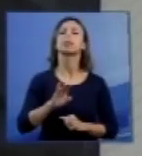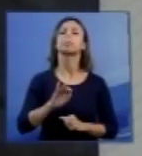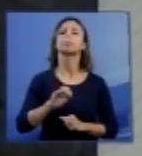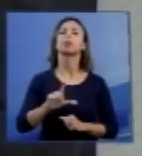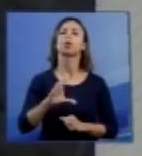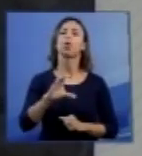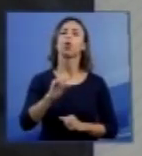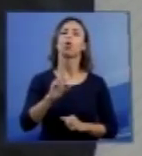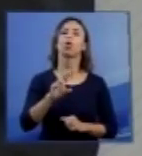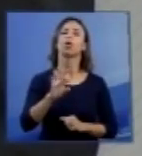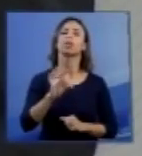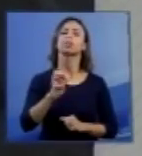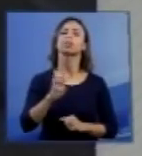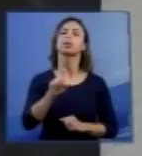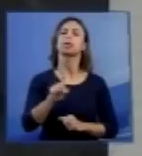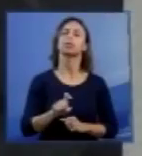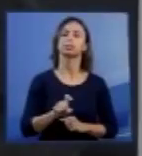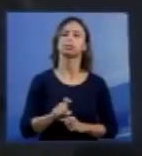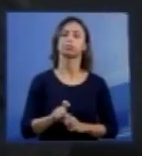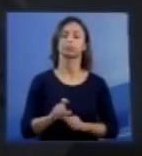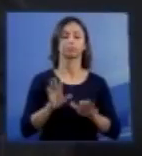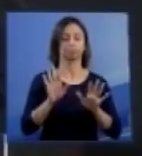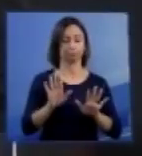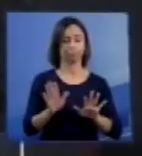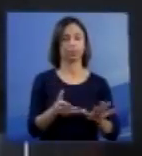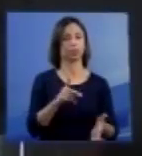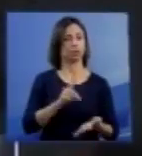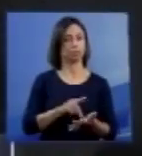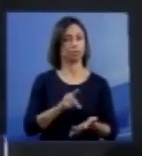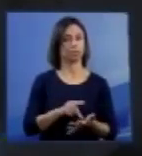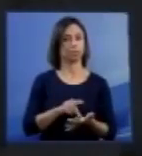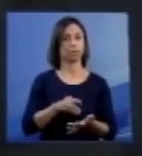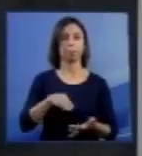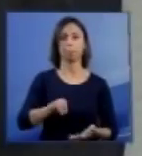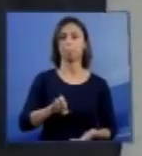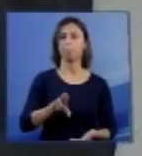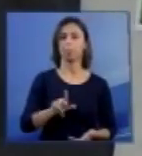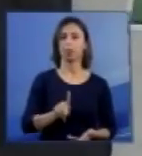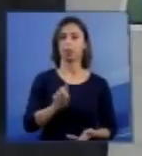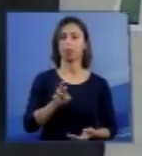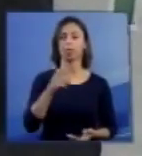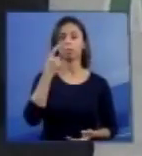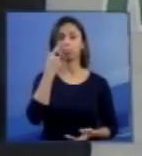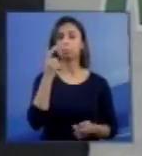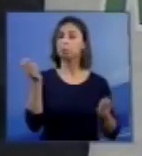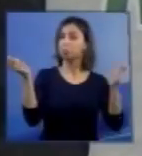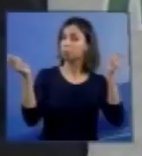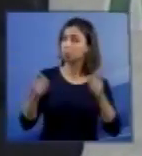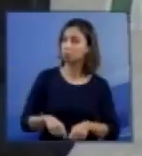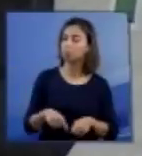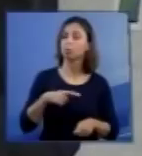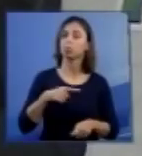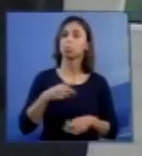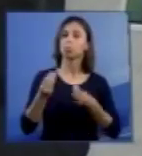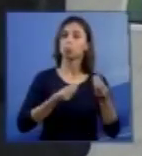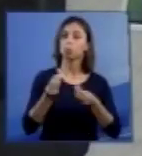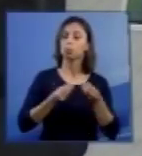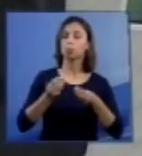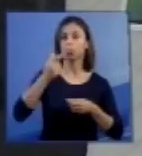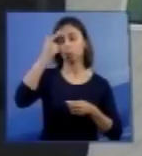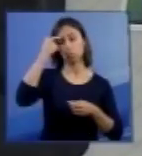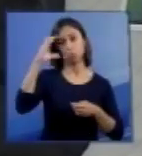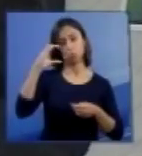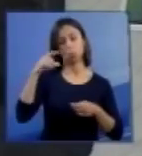Na realidade, Merckxer coloca a possibilidade do núcleo primitivo da consciência estar